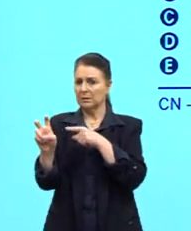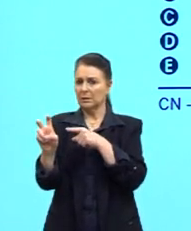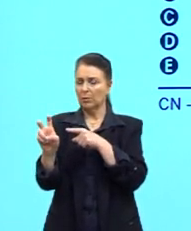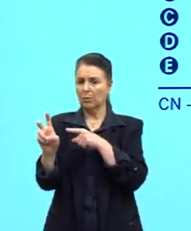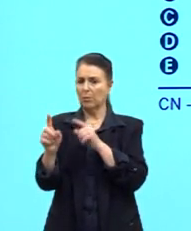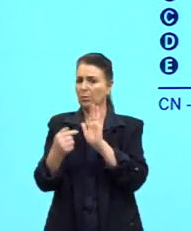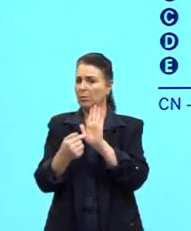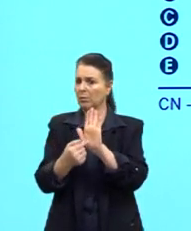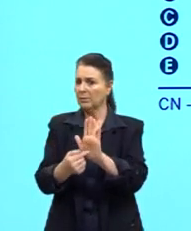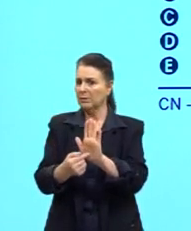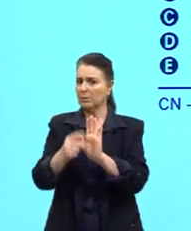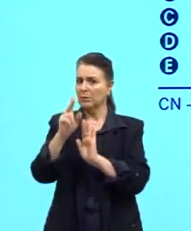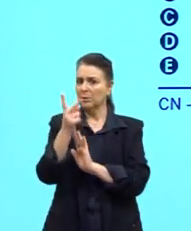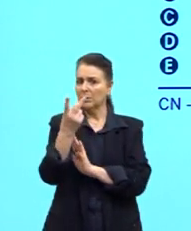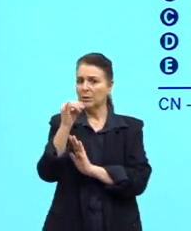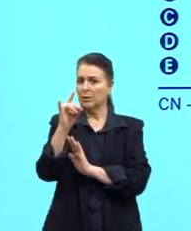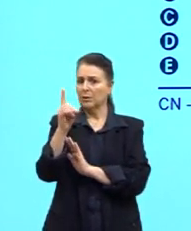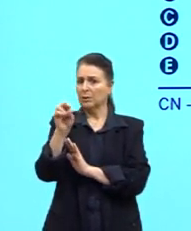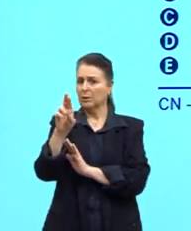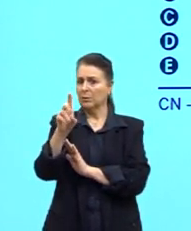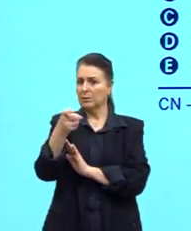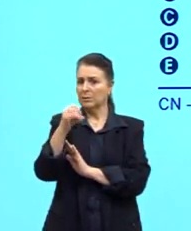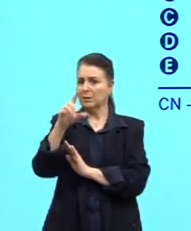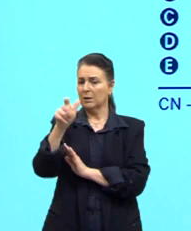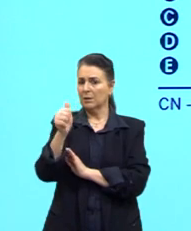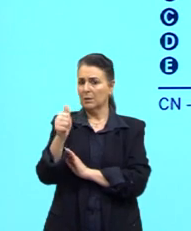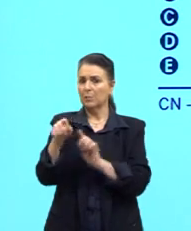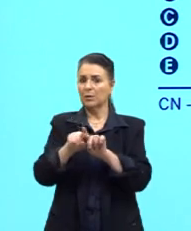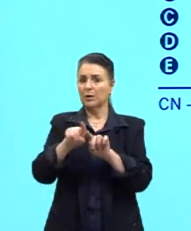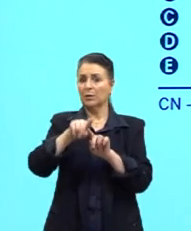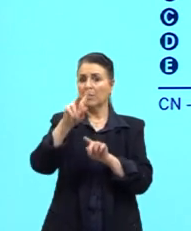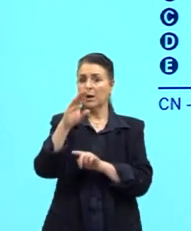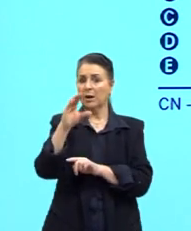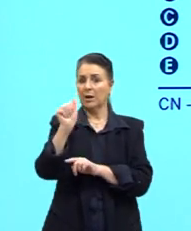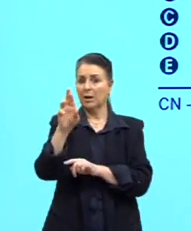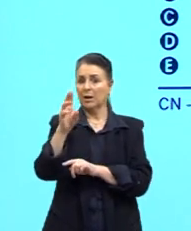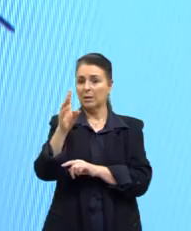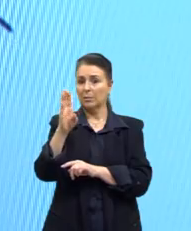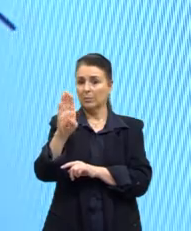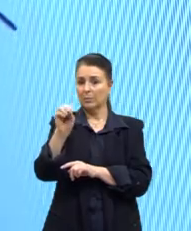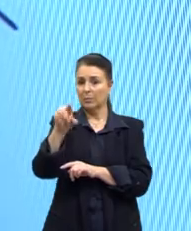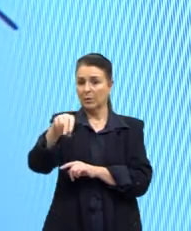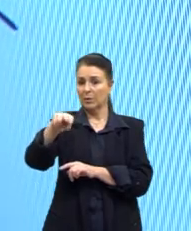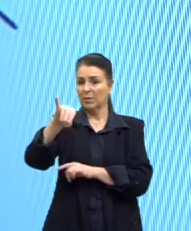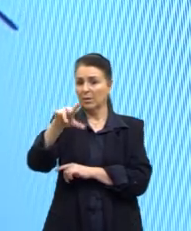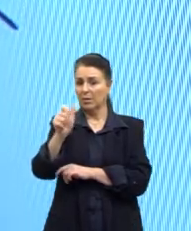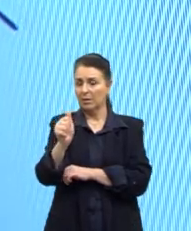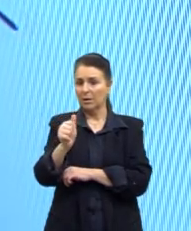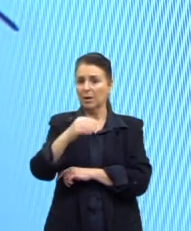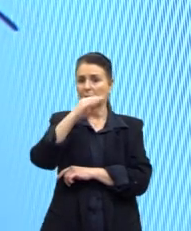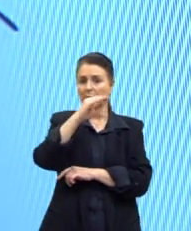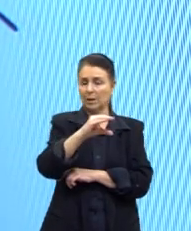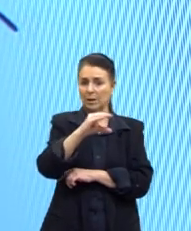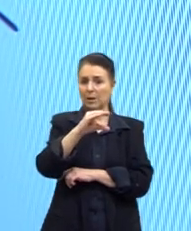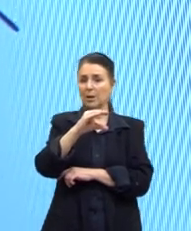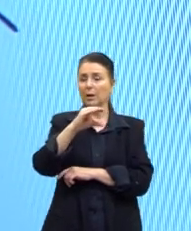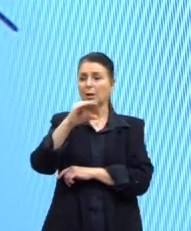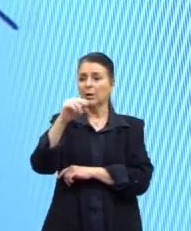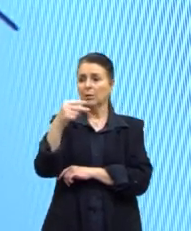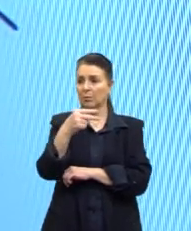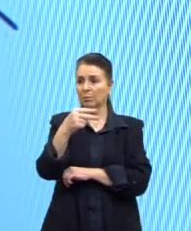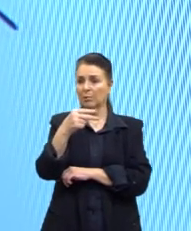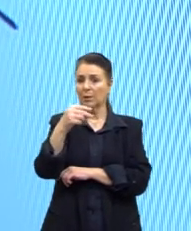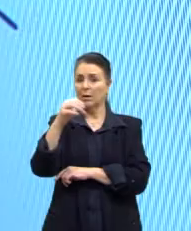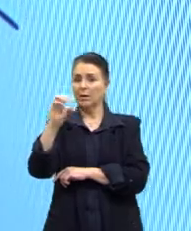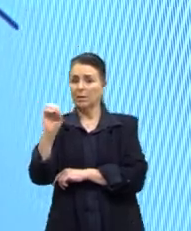não apresenta hidroxila, porque essa simbologia é de uma carbonila. É um C dupla O, tá? E não da hidroxila. Para ser uma